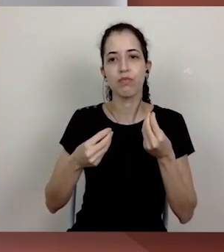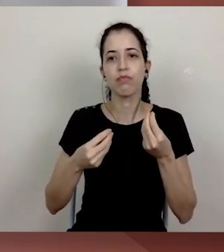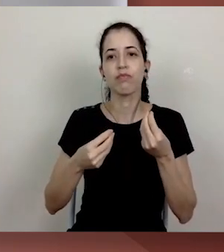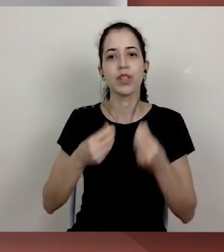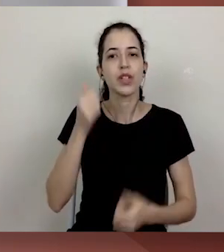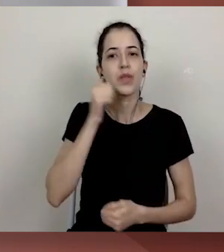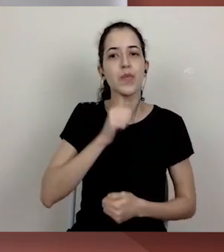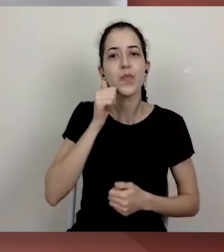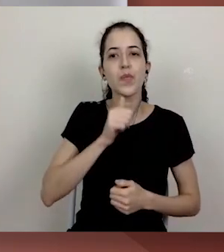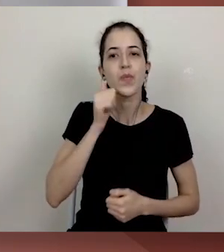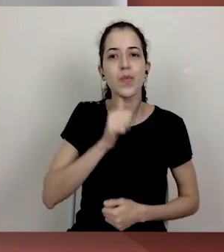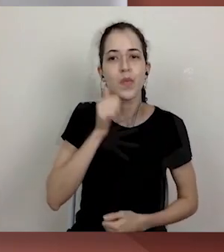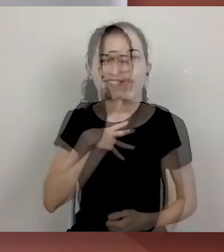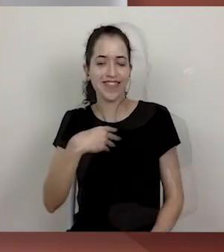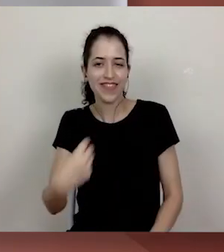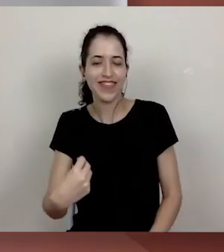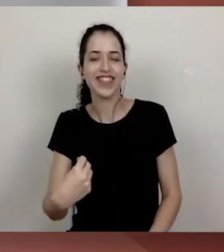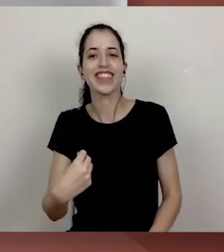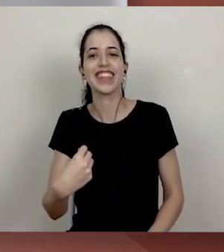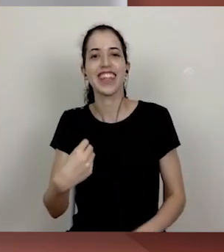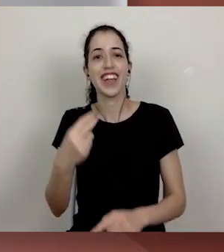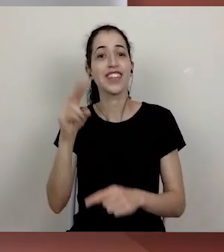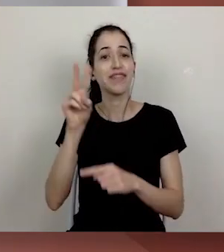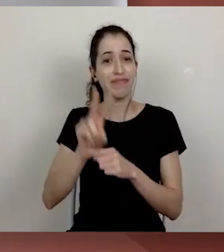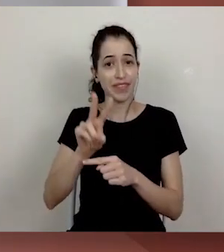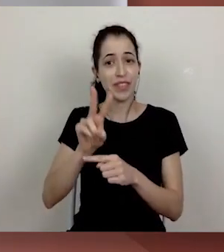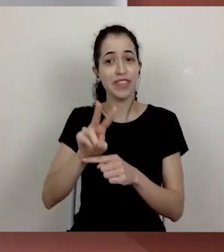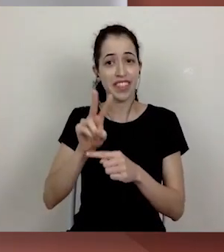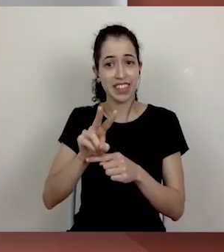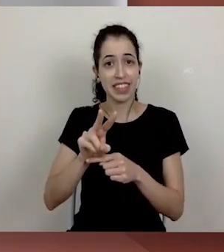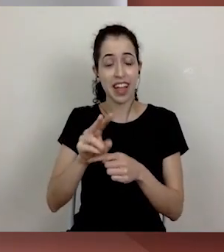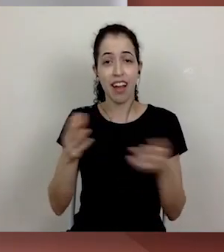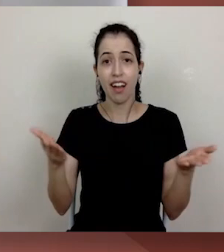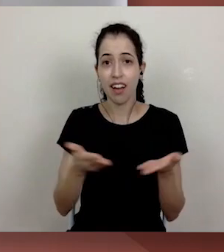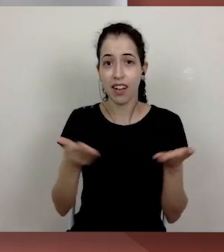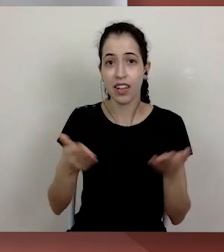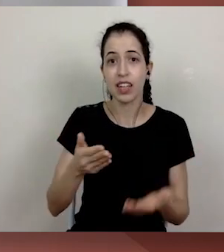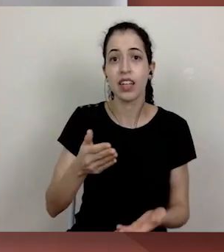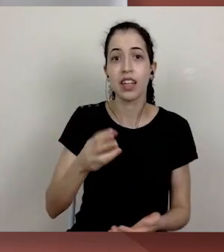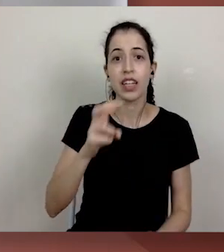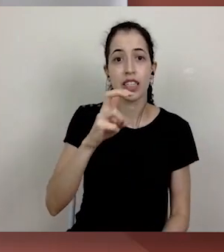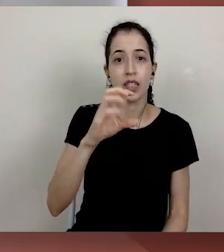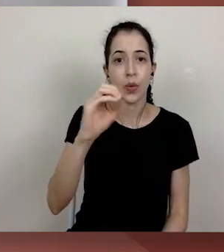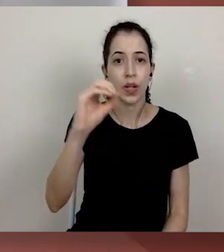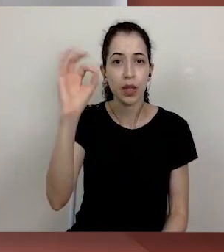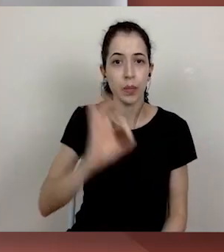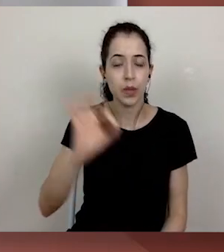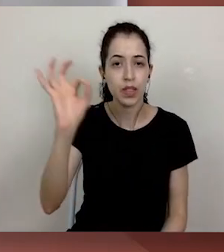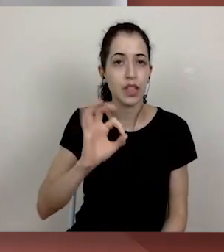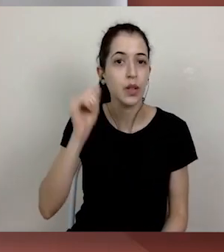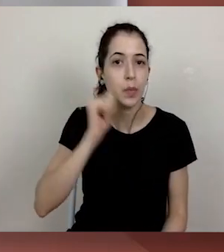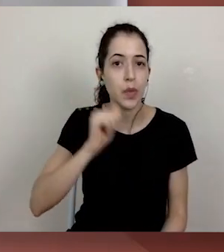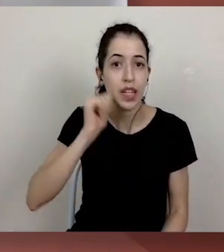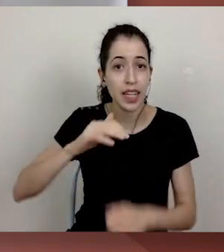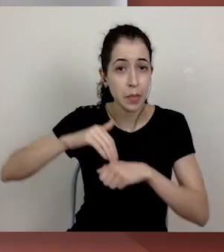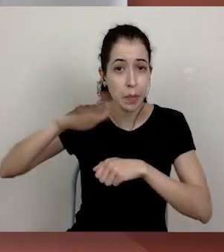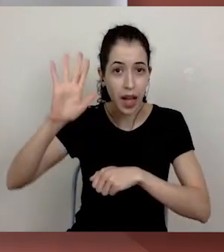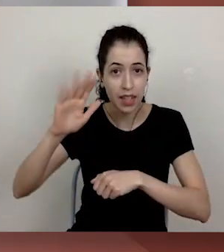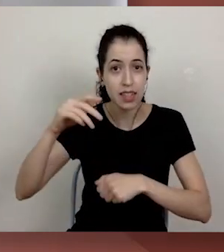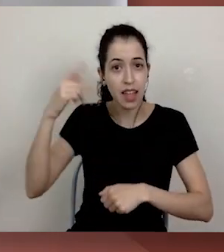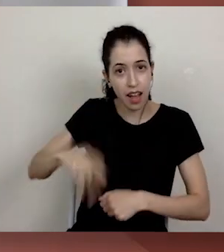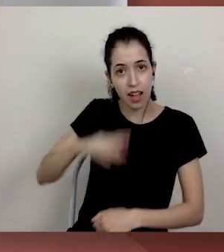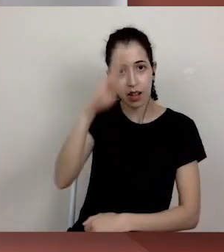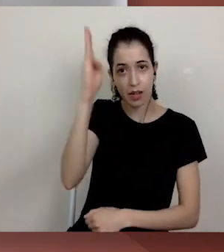compõe o nosso universo. Neste momento, mais de 50% das mulheres no Brasil estão cuidando de